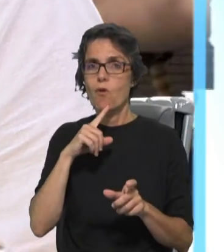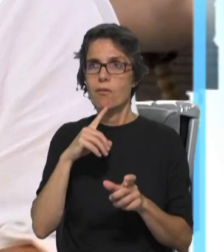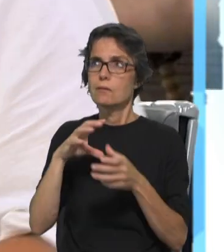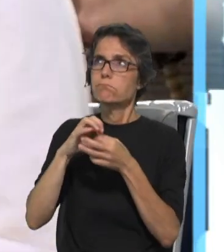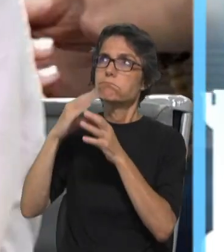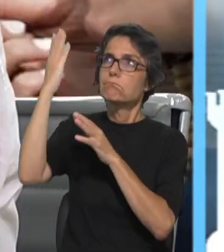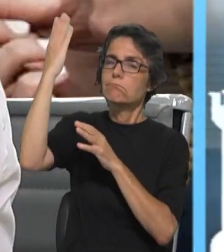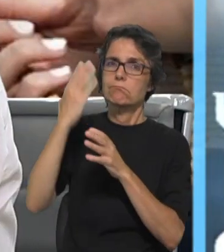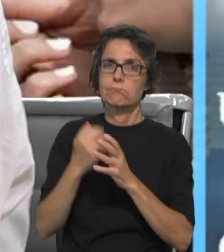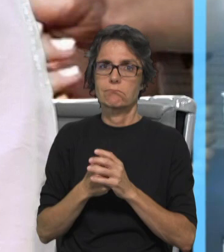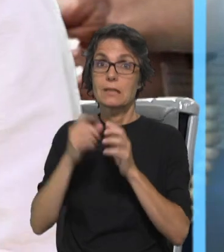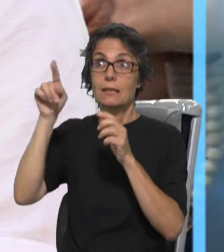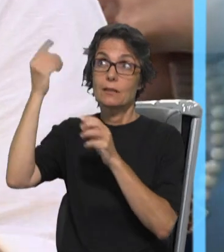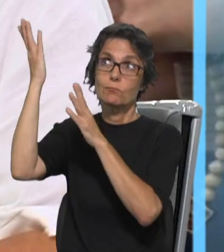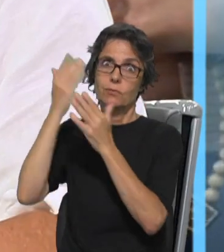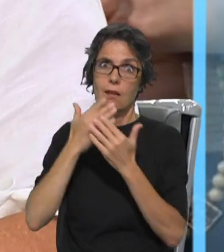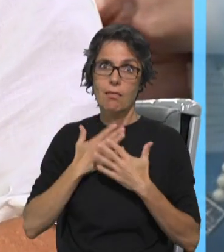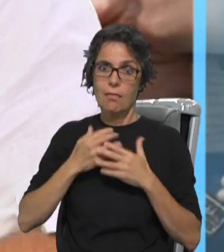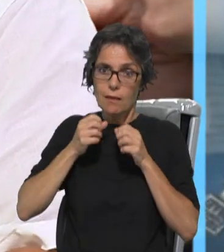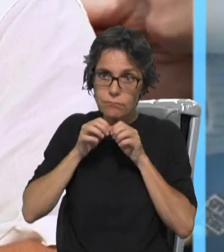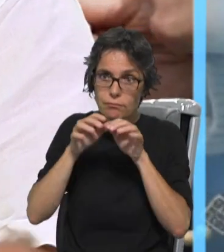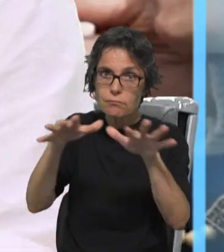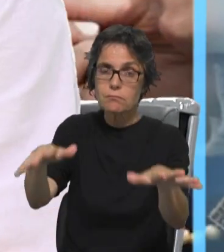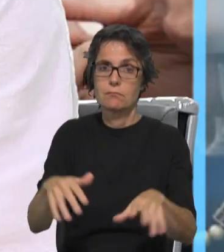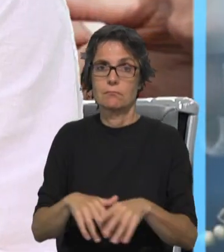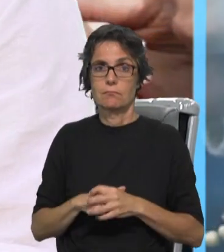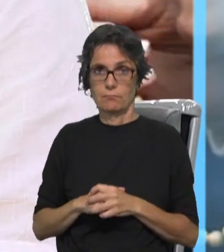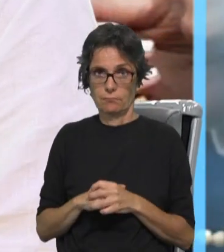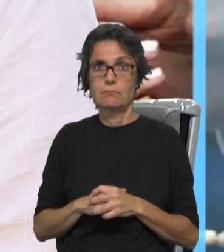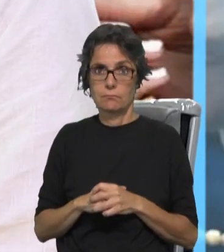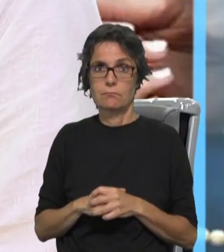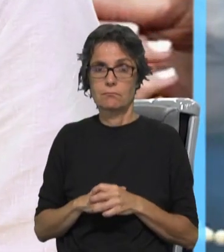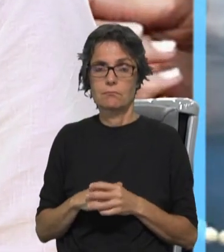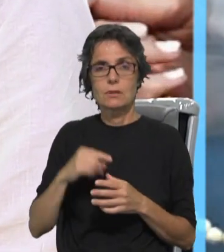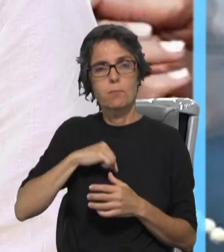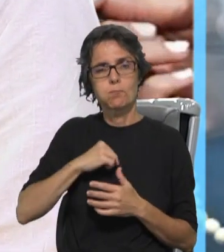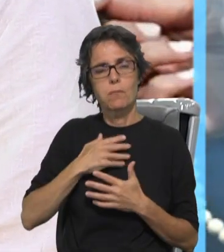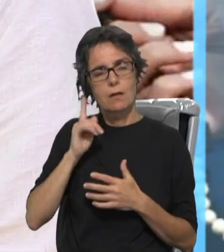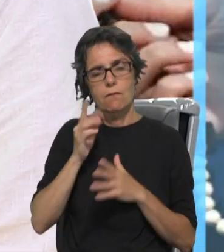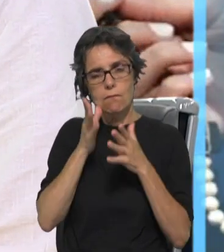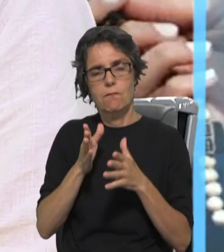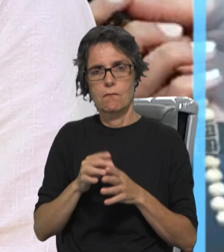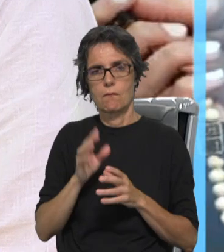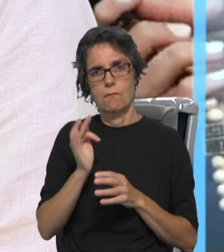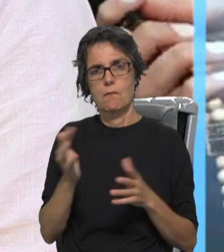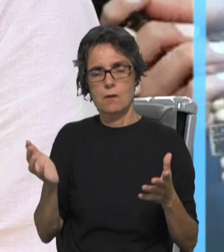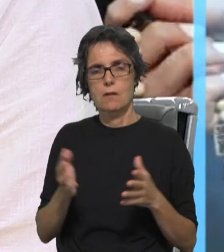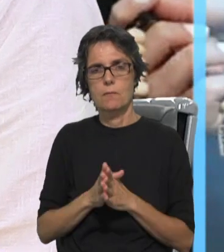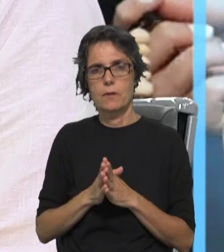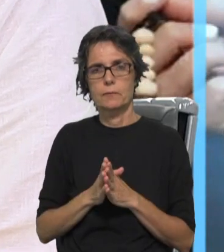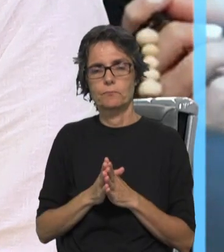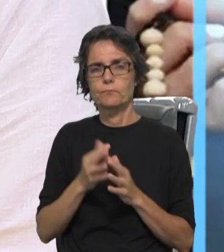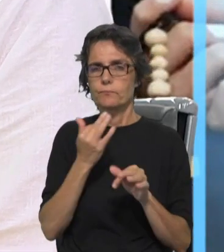ama, que Deus criou, não é? E, portanto, isso ainda os pode motivar mais a terem essa atenção e esse cuidado na linha da